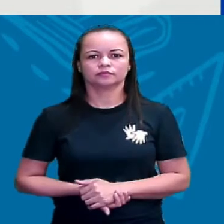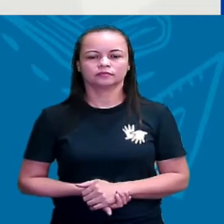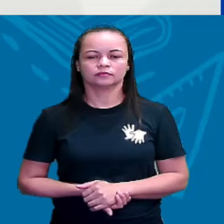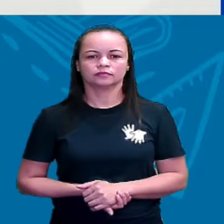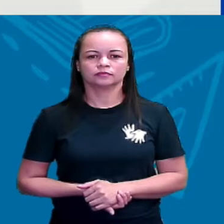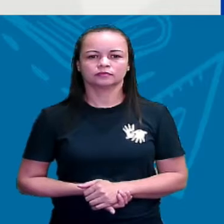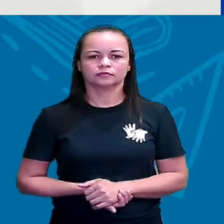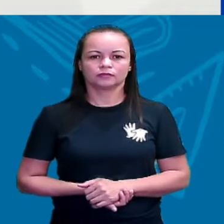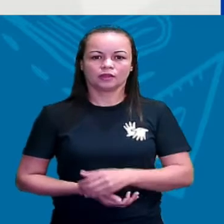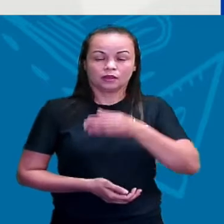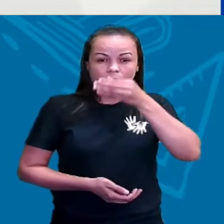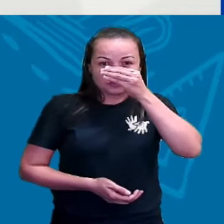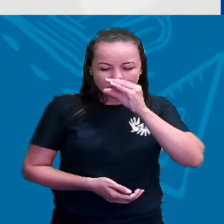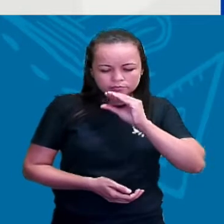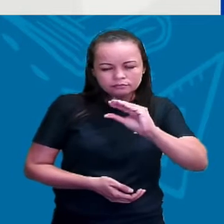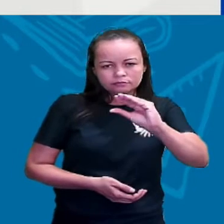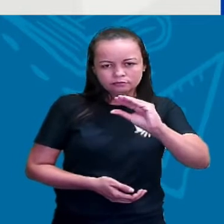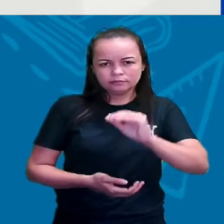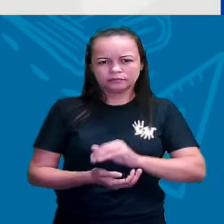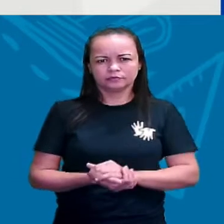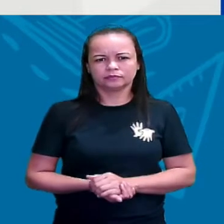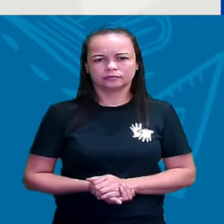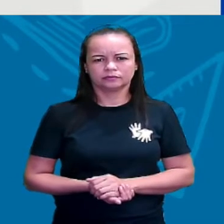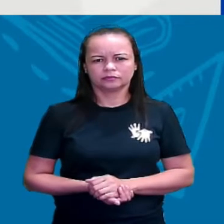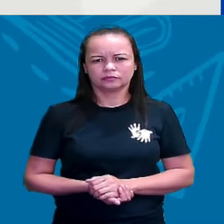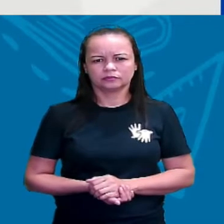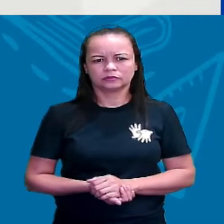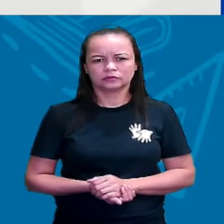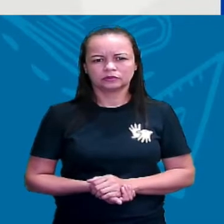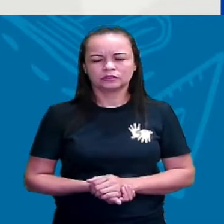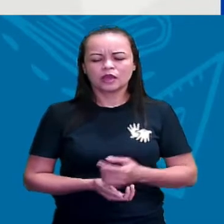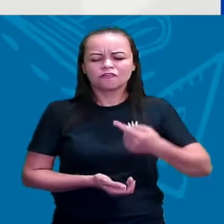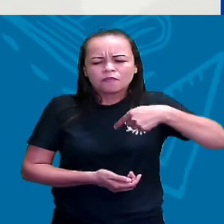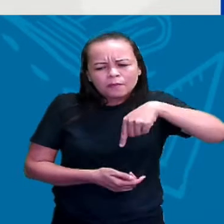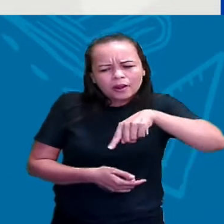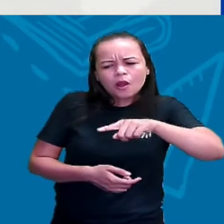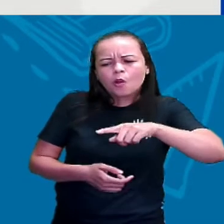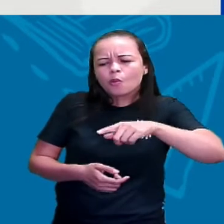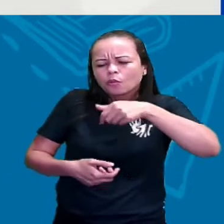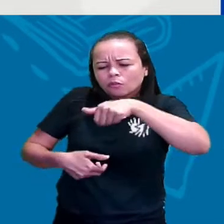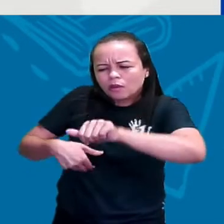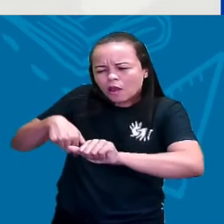O Elefantinho. Onde vais, Elefantinho?